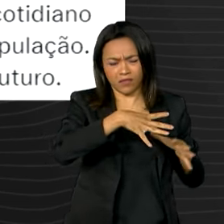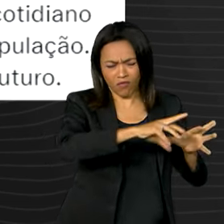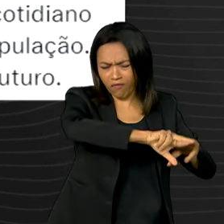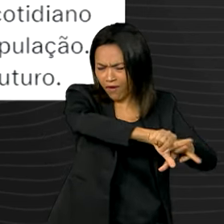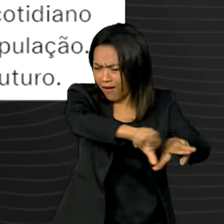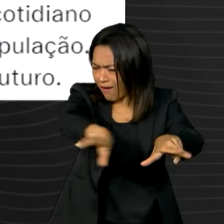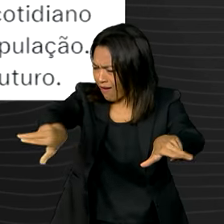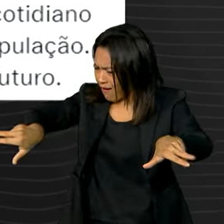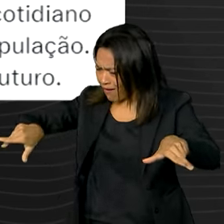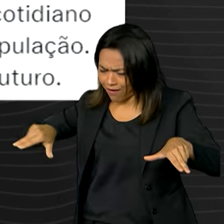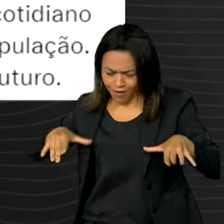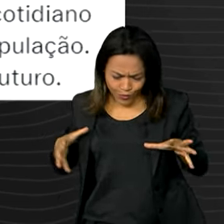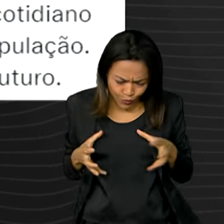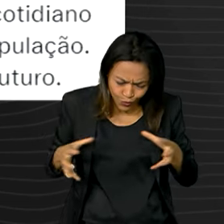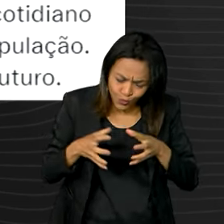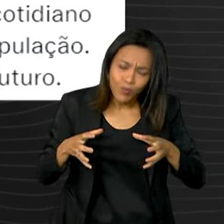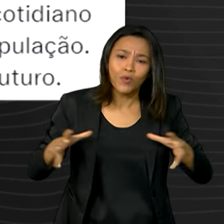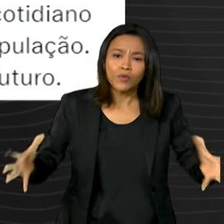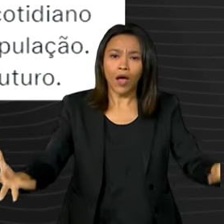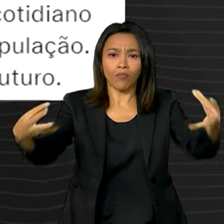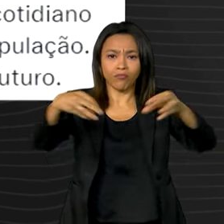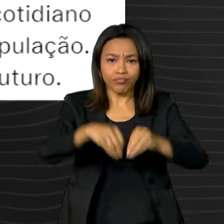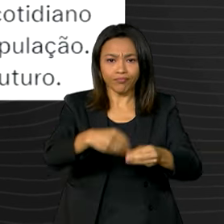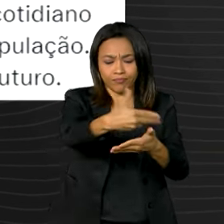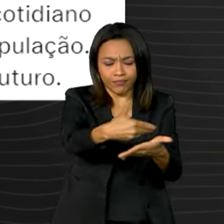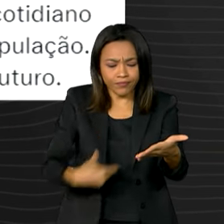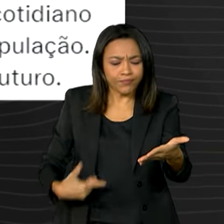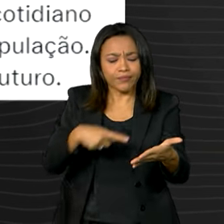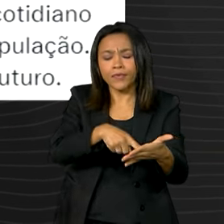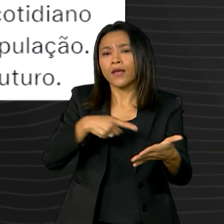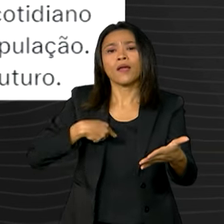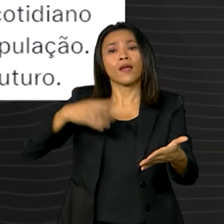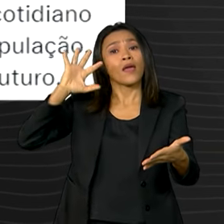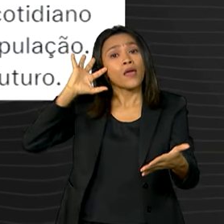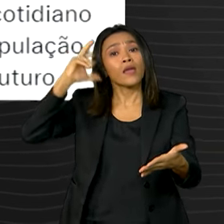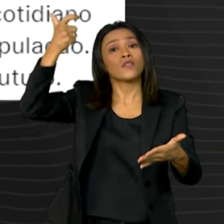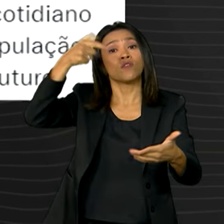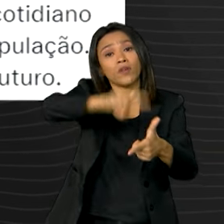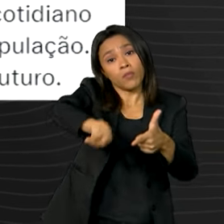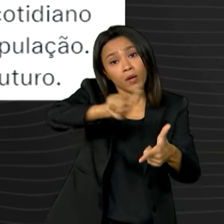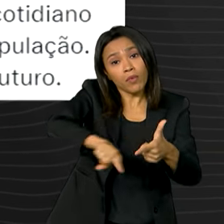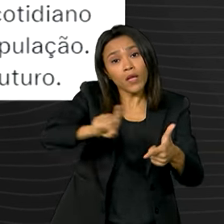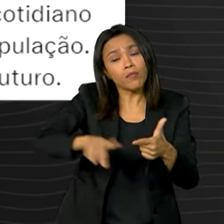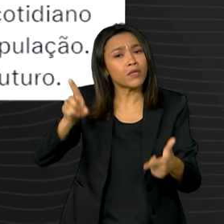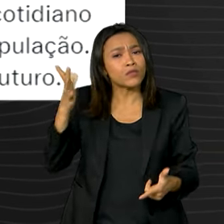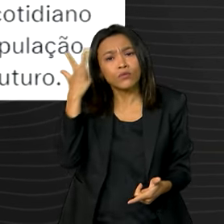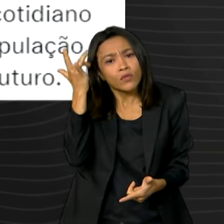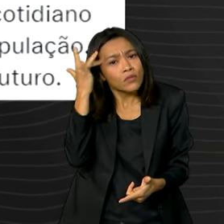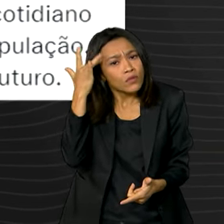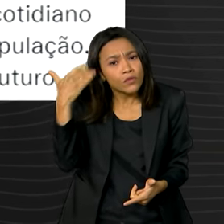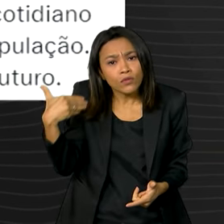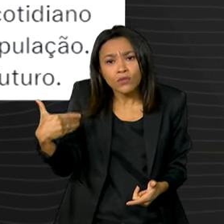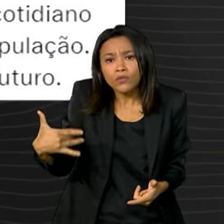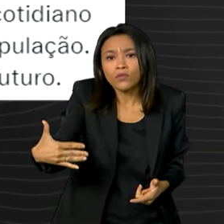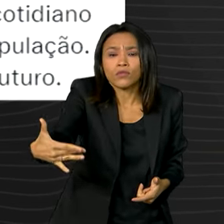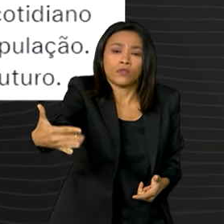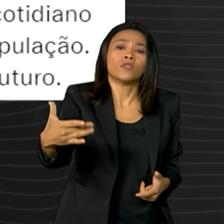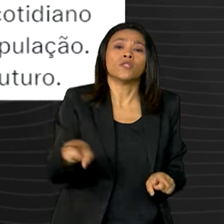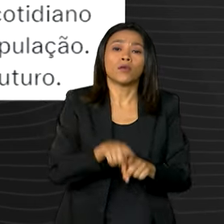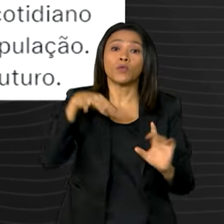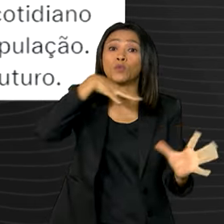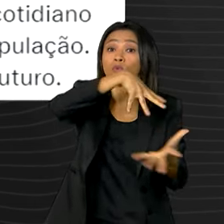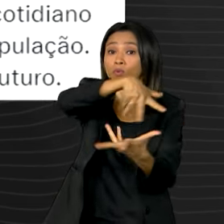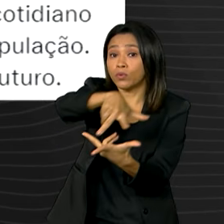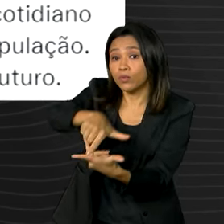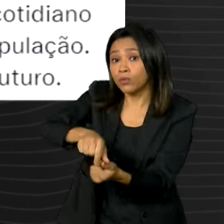presidente, todos estão focados em trazer soluções para problemas do cotidiano das pessoas e do planeta, com o